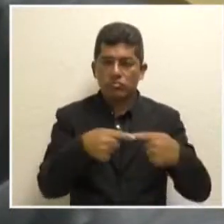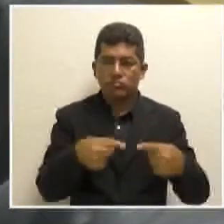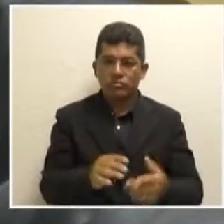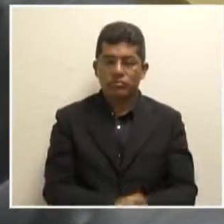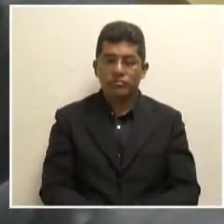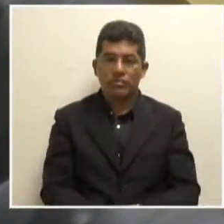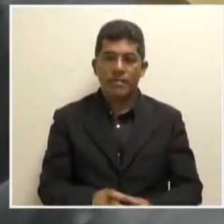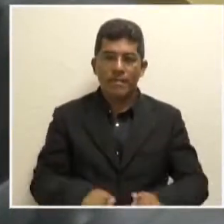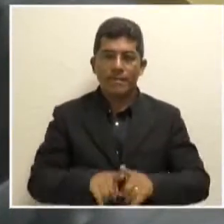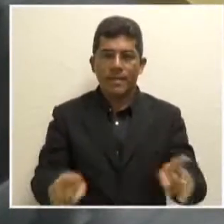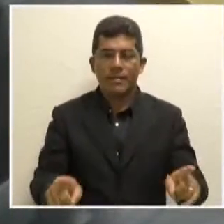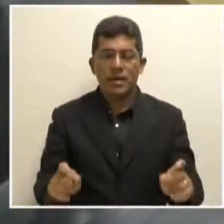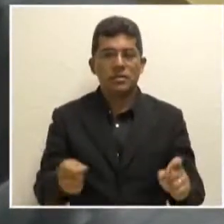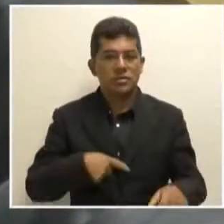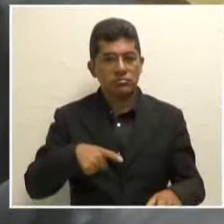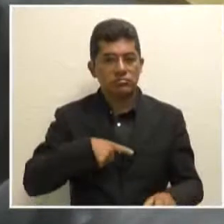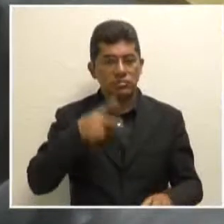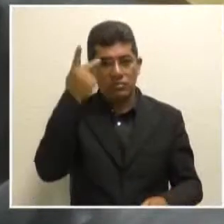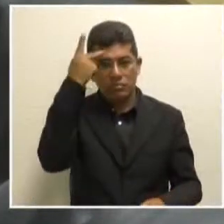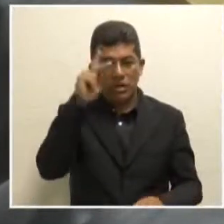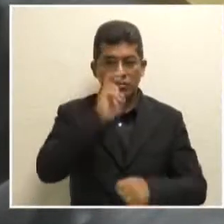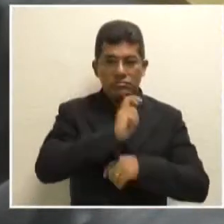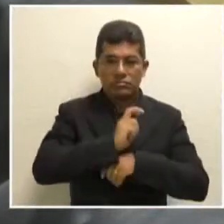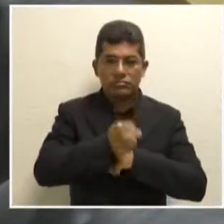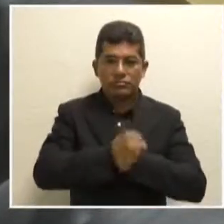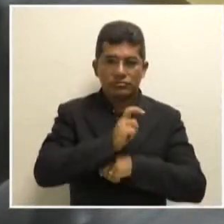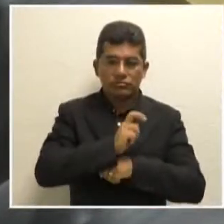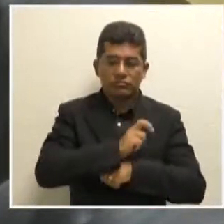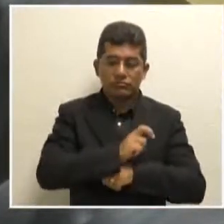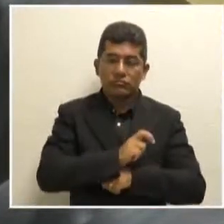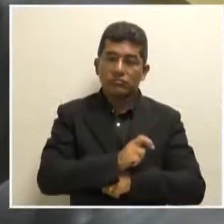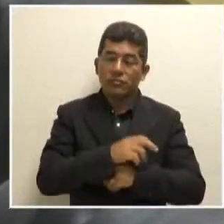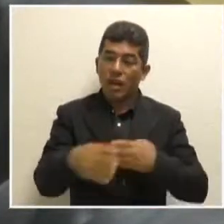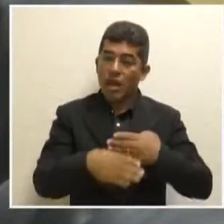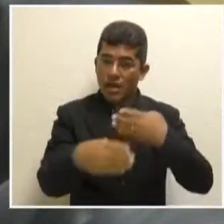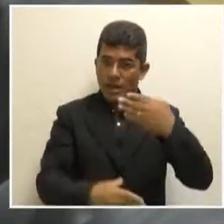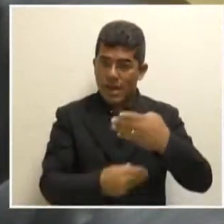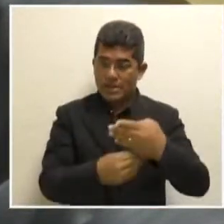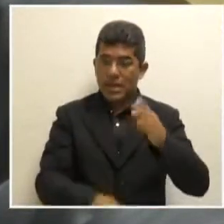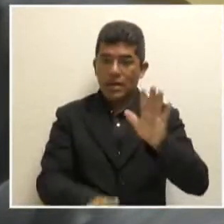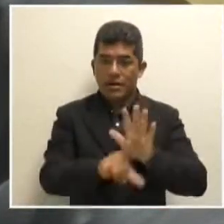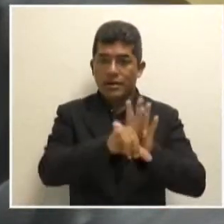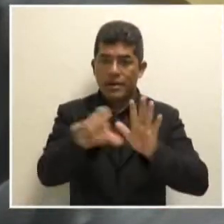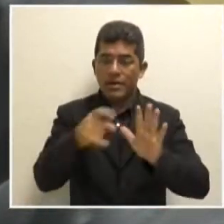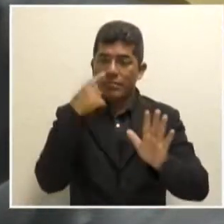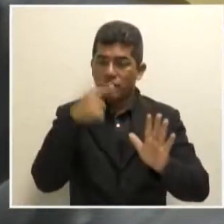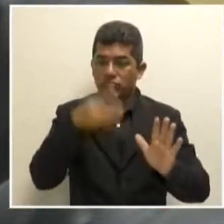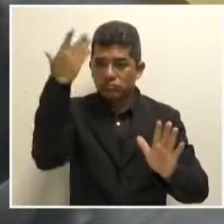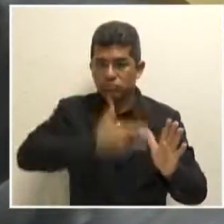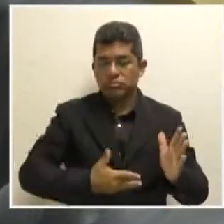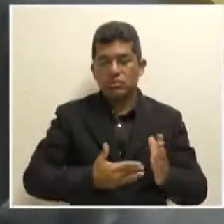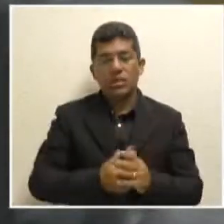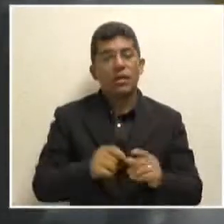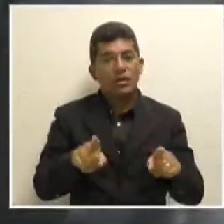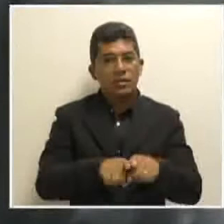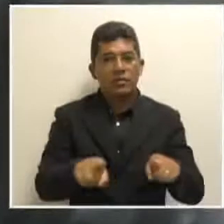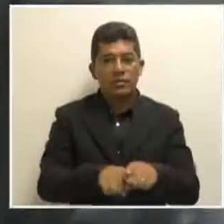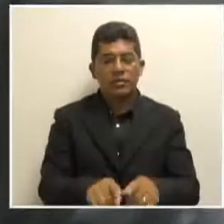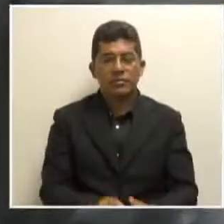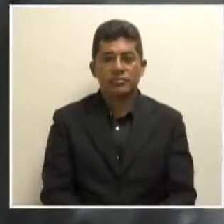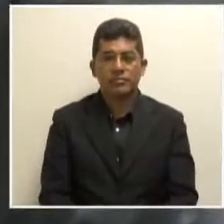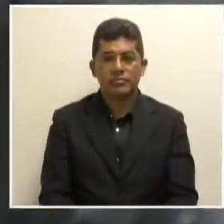desde que venha para o parlamento anexo a proposição da lei a propositura da lei exatamente